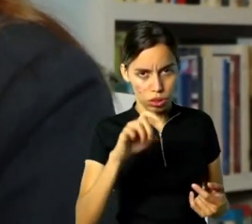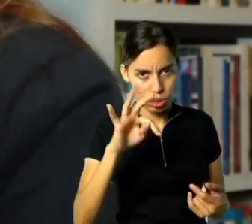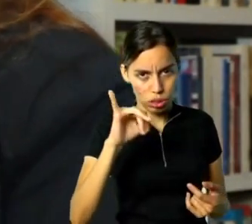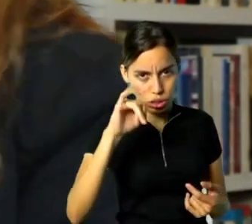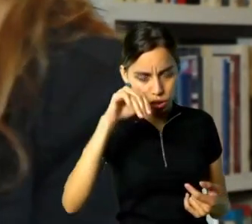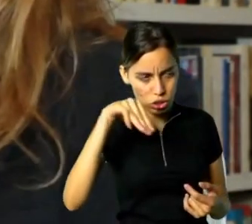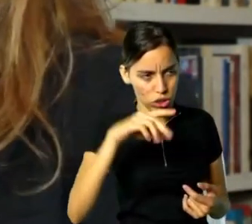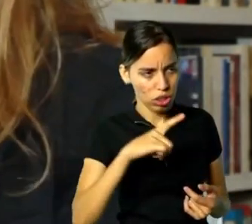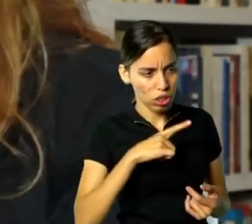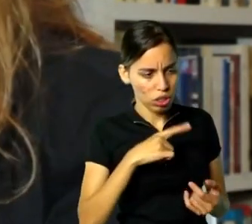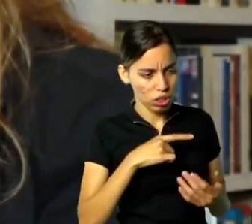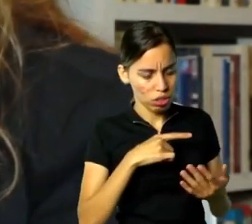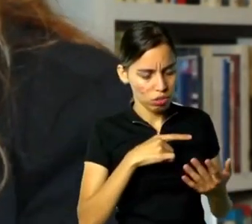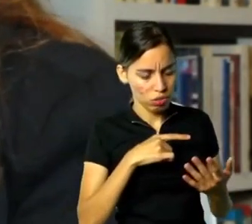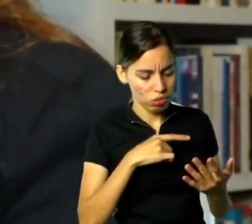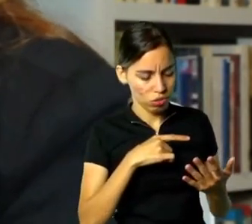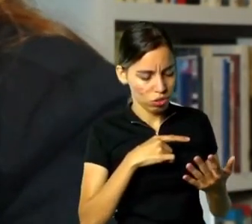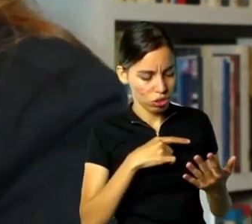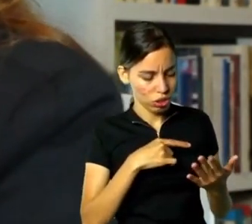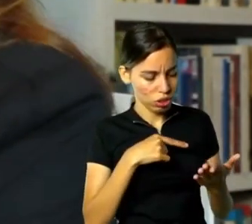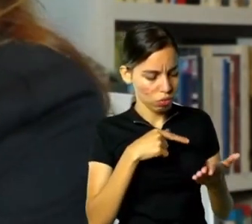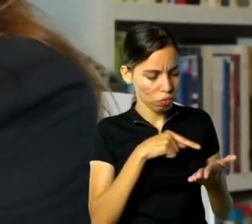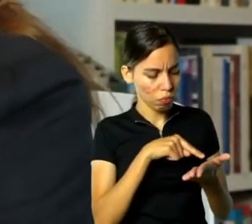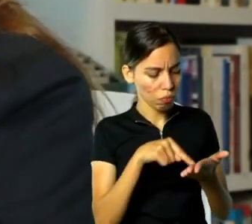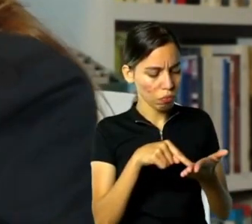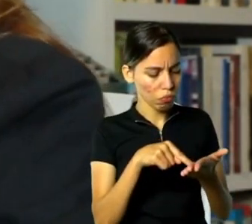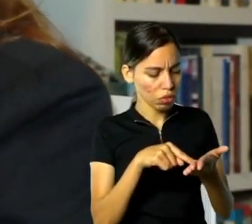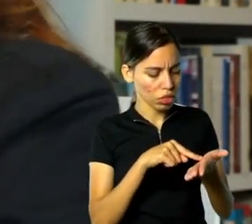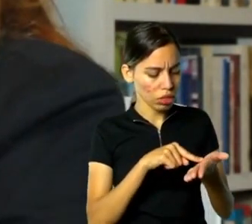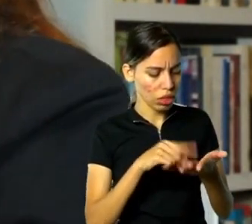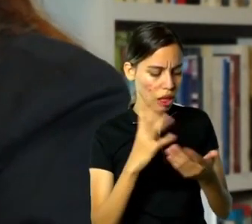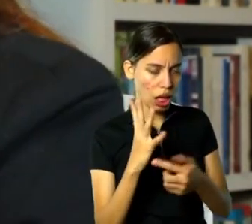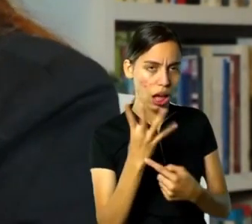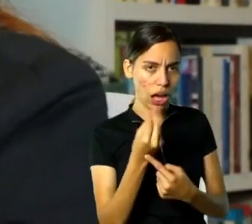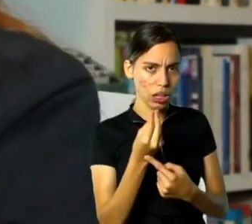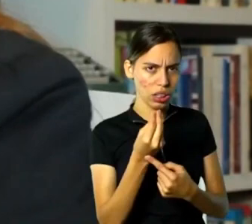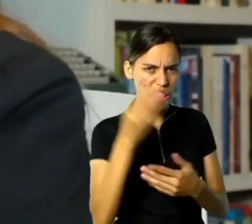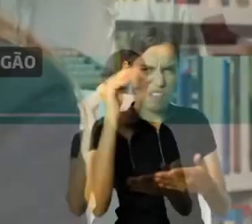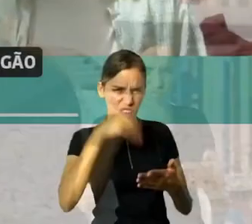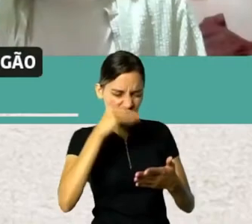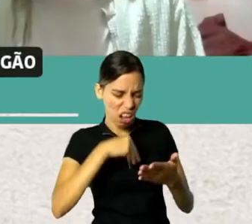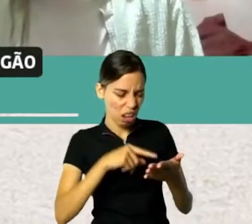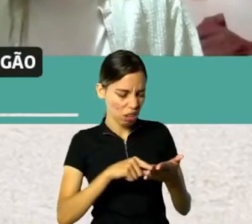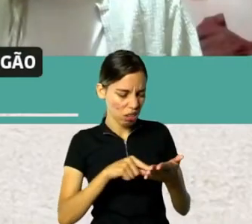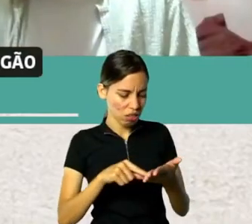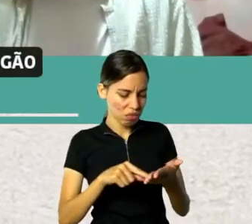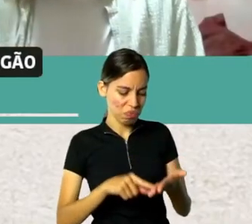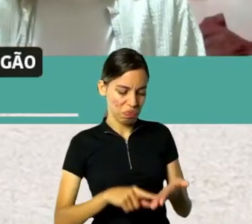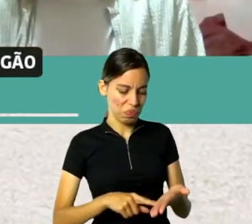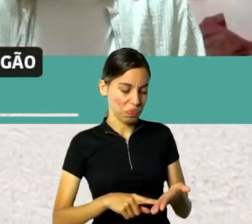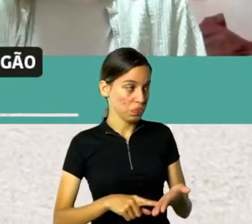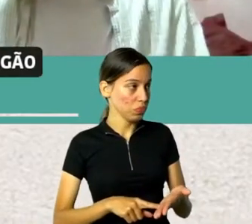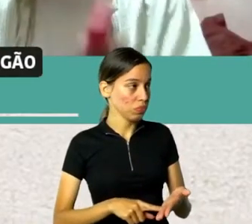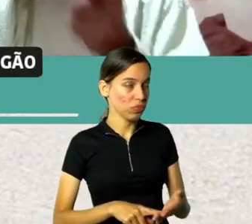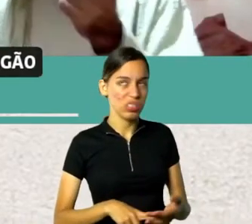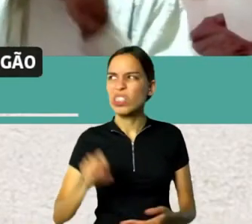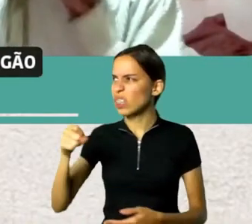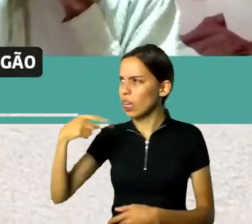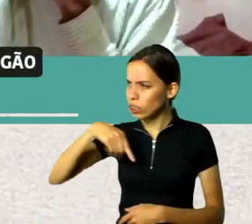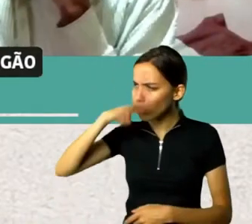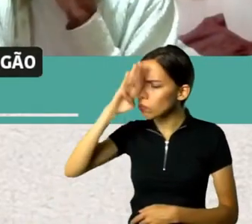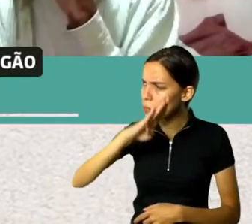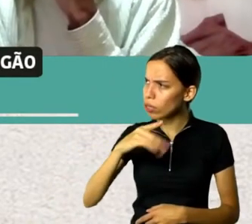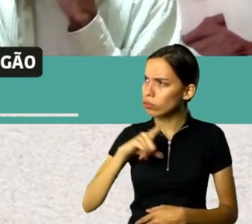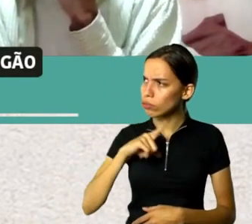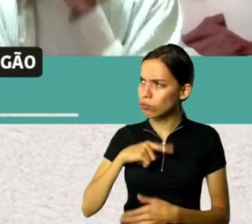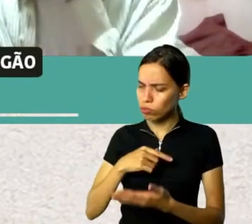França ou em Bonique, medíocre, fraco. É no Brasil, isso é no Brasil, até antes dele ir para a Europa, eu acho. Não, não